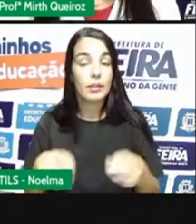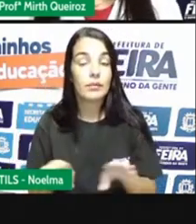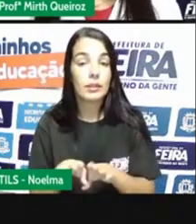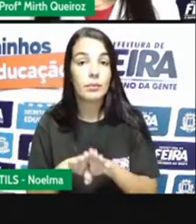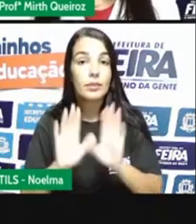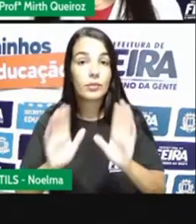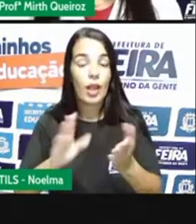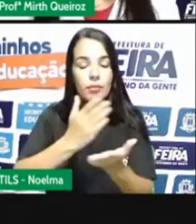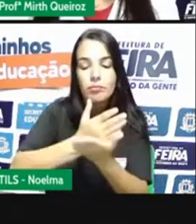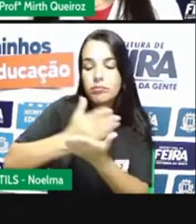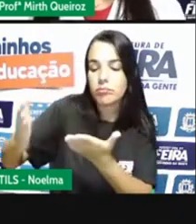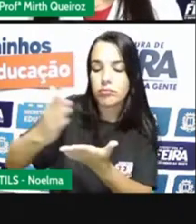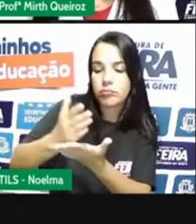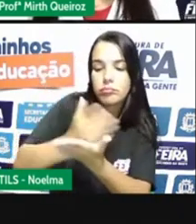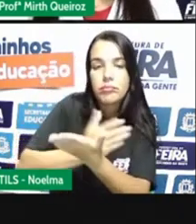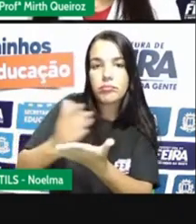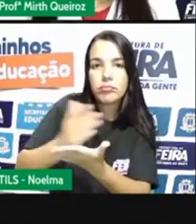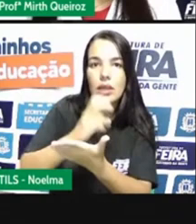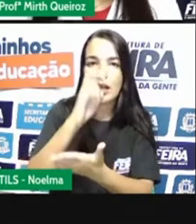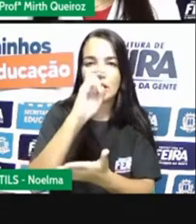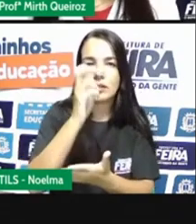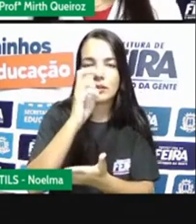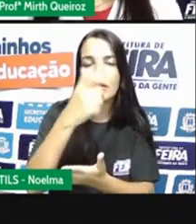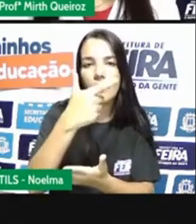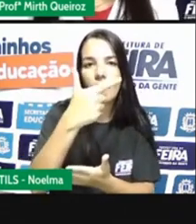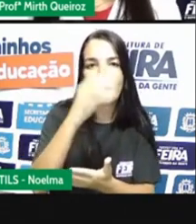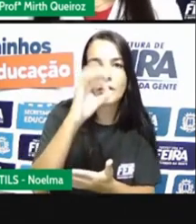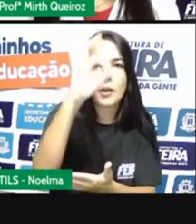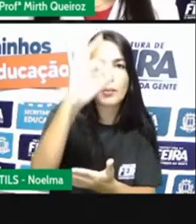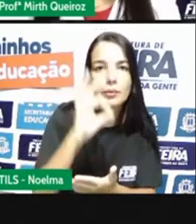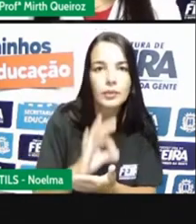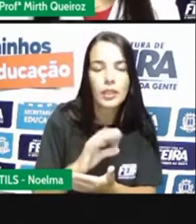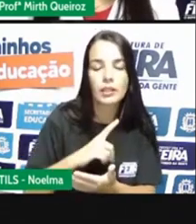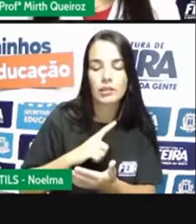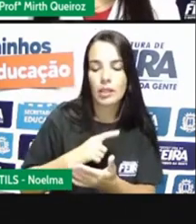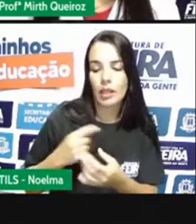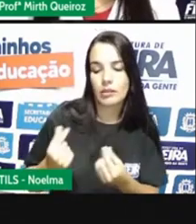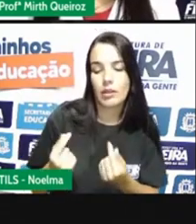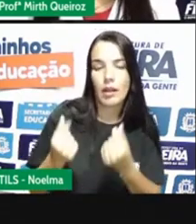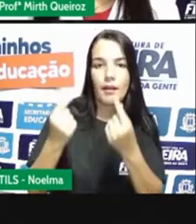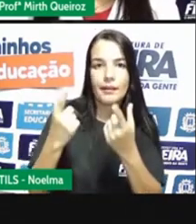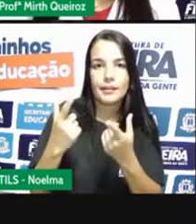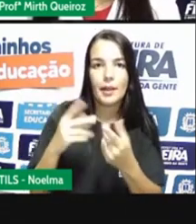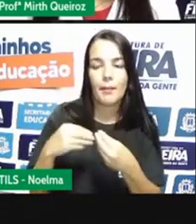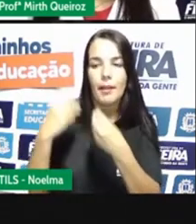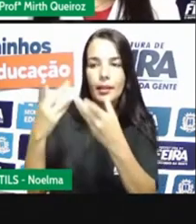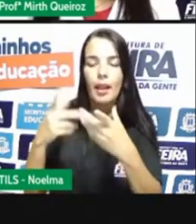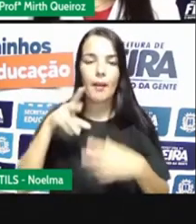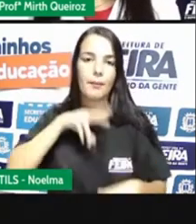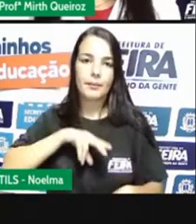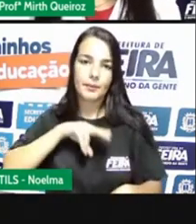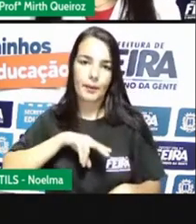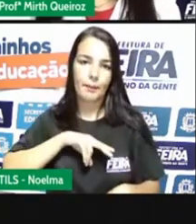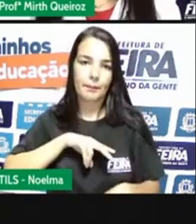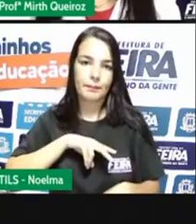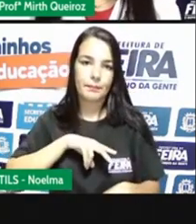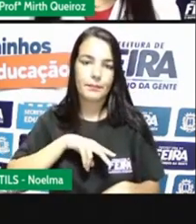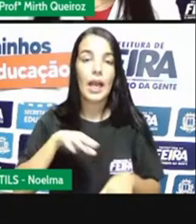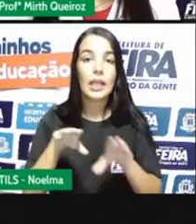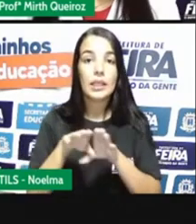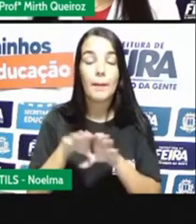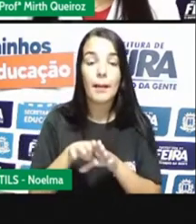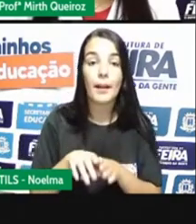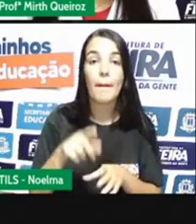o quinto, que era os 20% sobre a riqueza explorada, né? A finta de